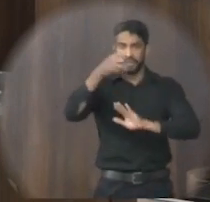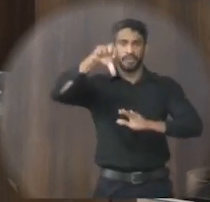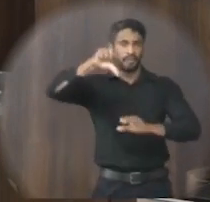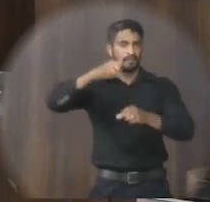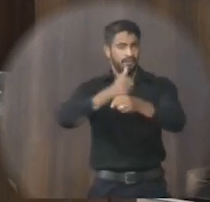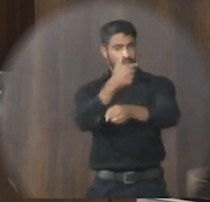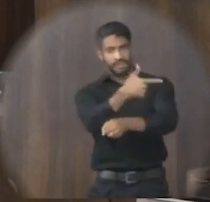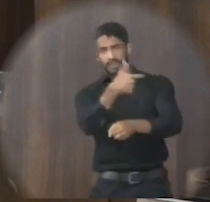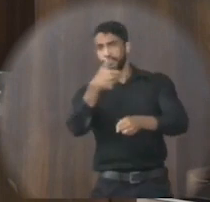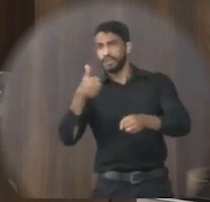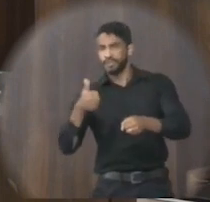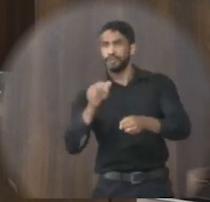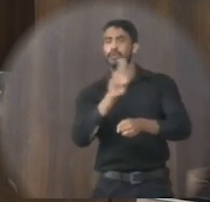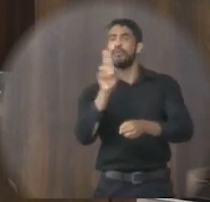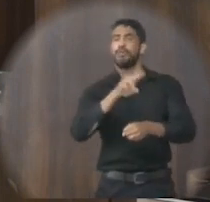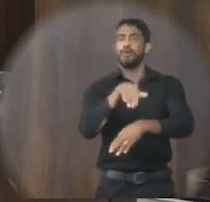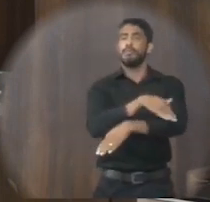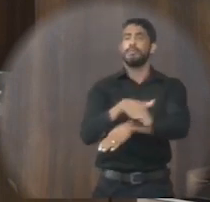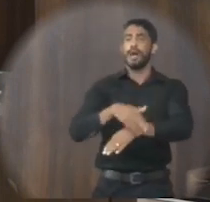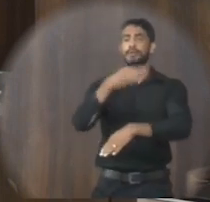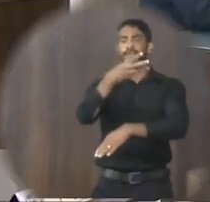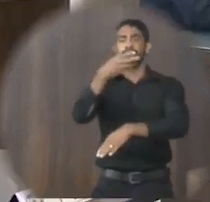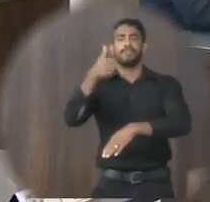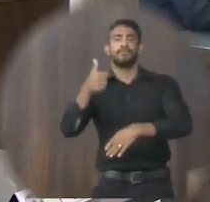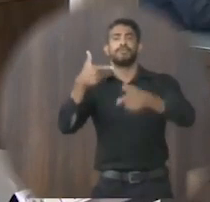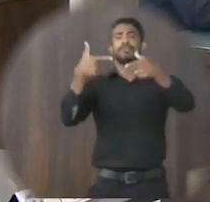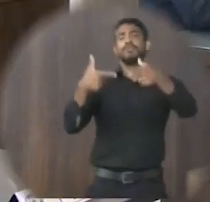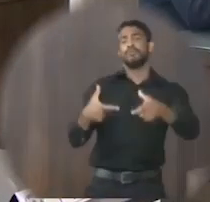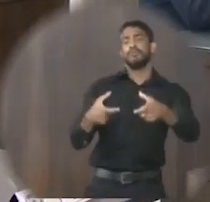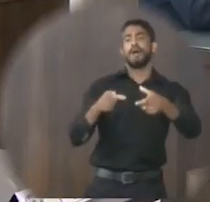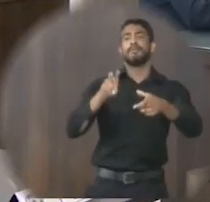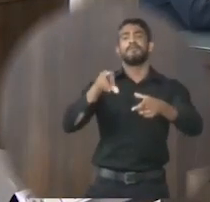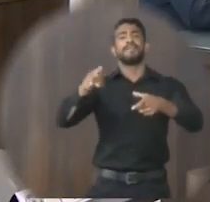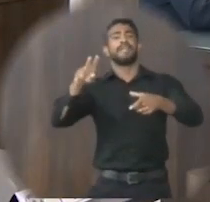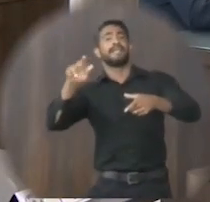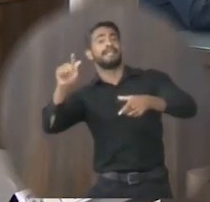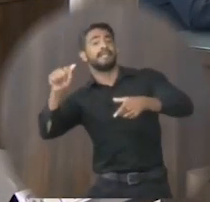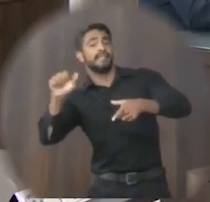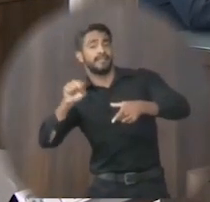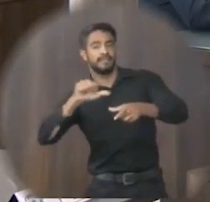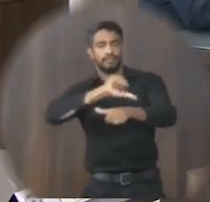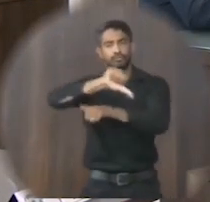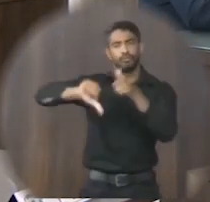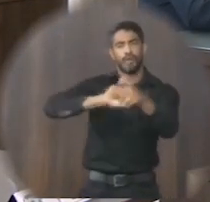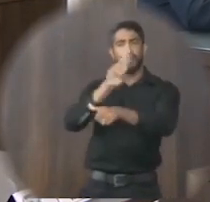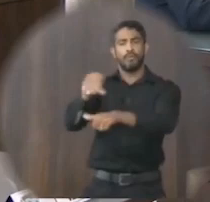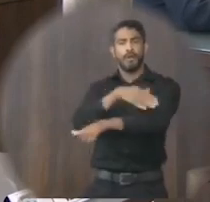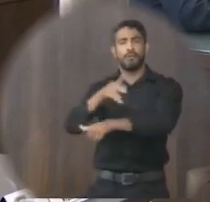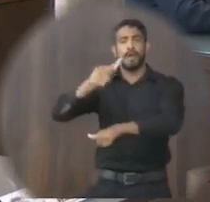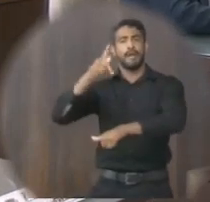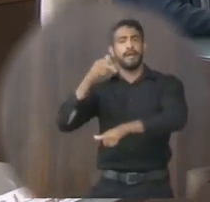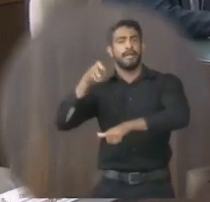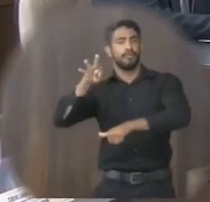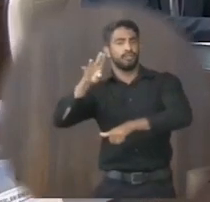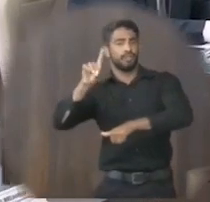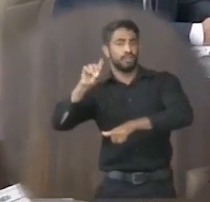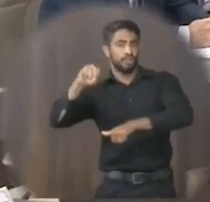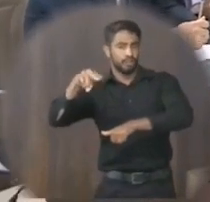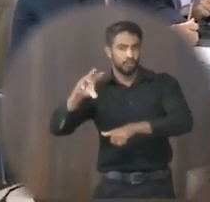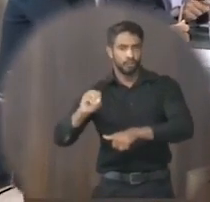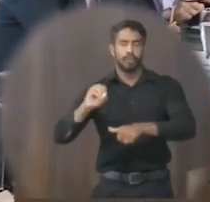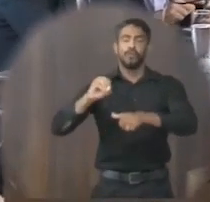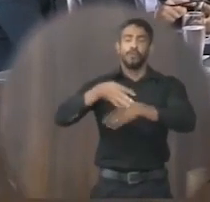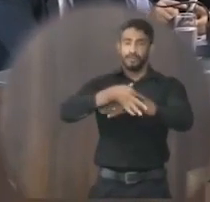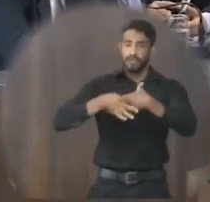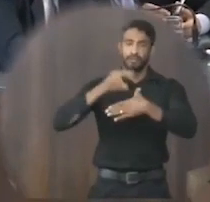-2021 Da denominação à rua 32 Localizada no bairro Veredas De rua Herodino da Silva Ferraz De